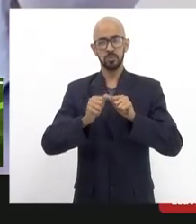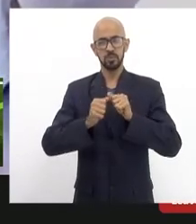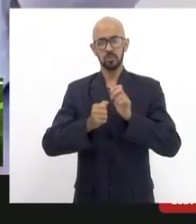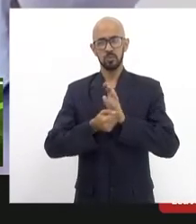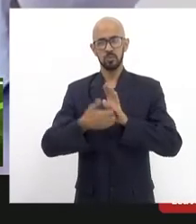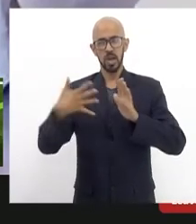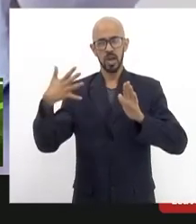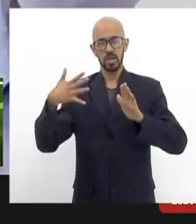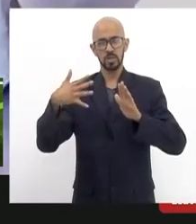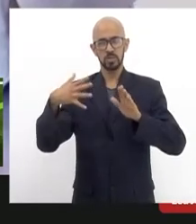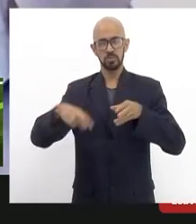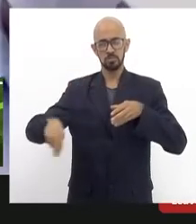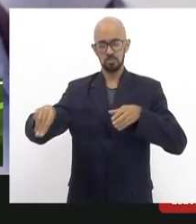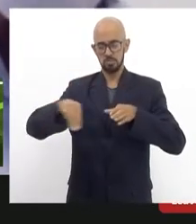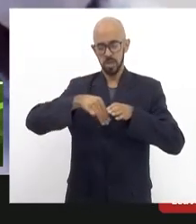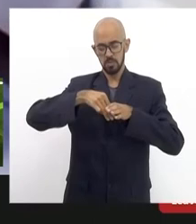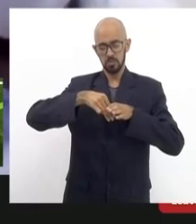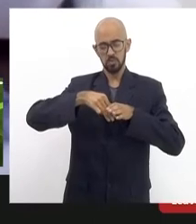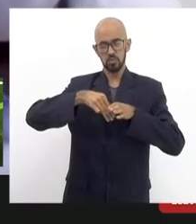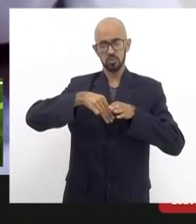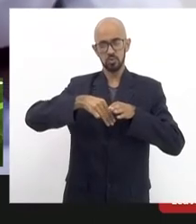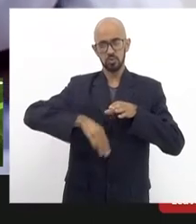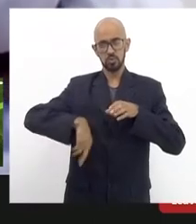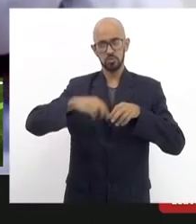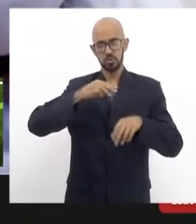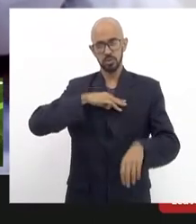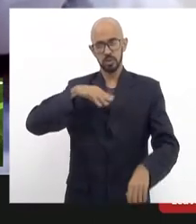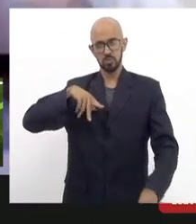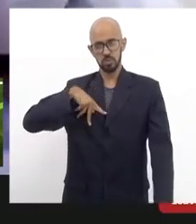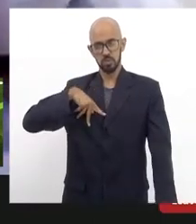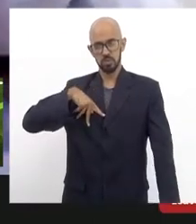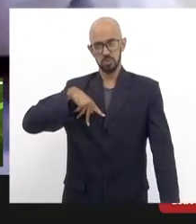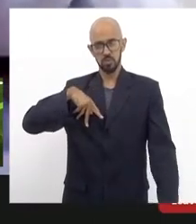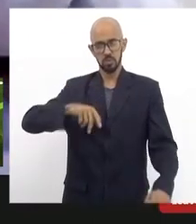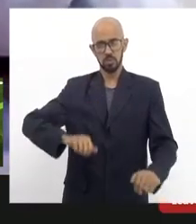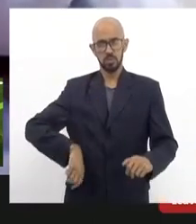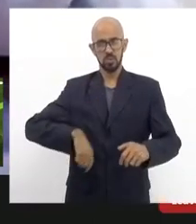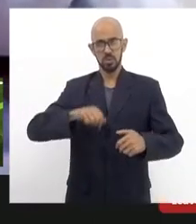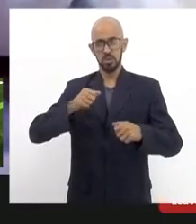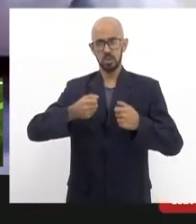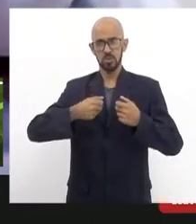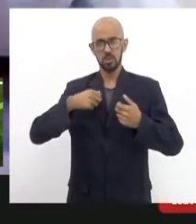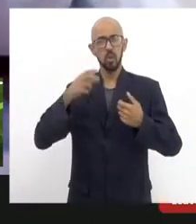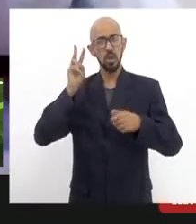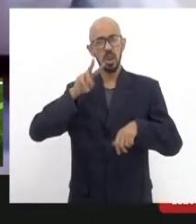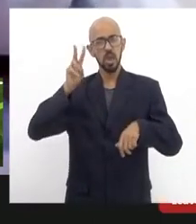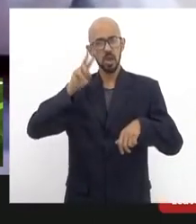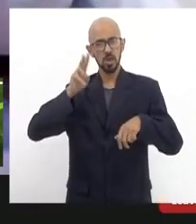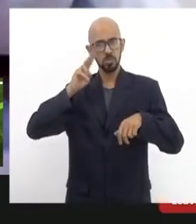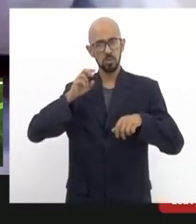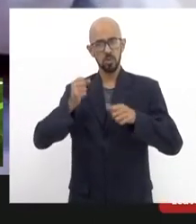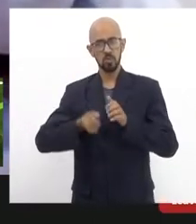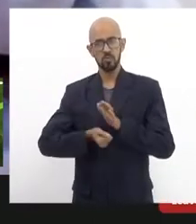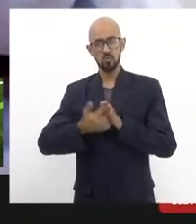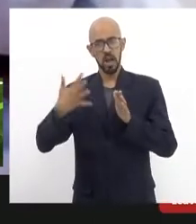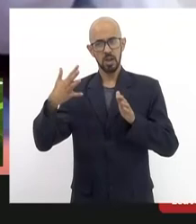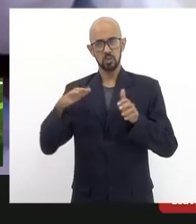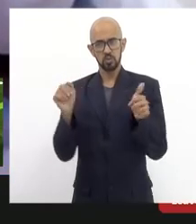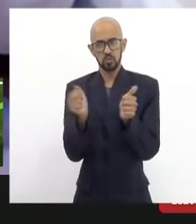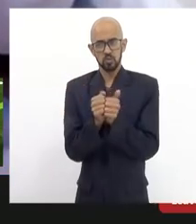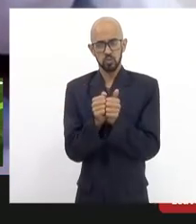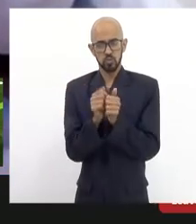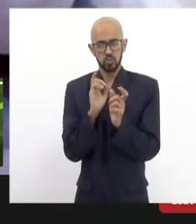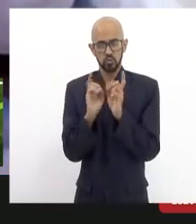membros do Ministério Público me lembro com plantas na mesa discutindo a